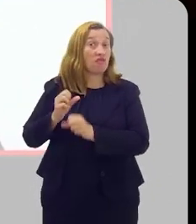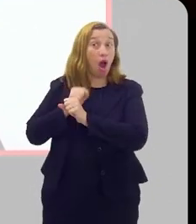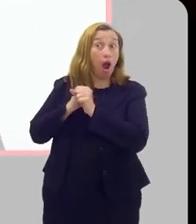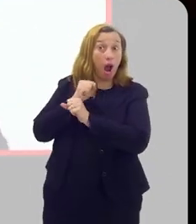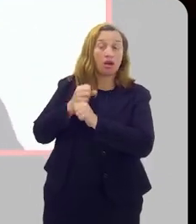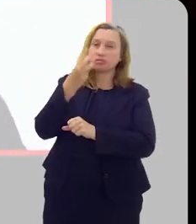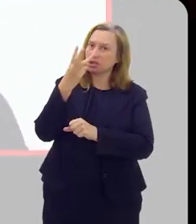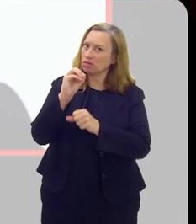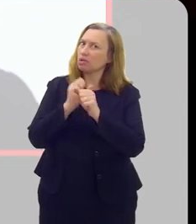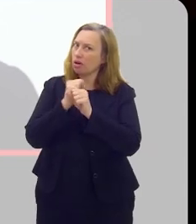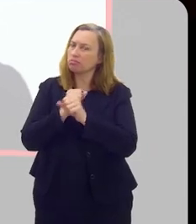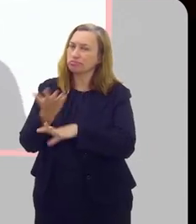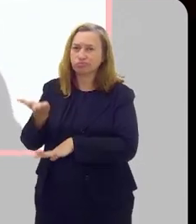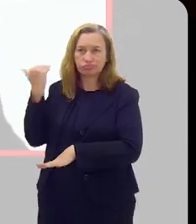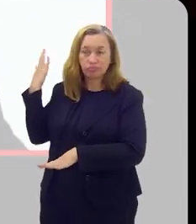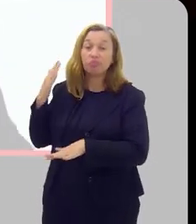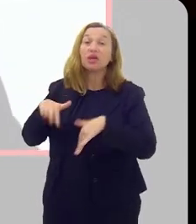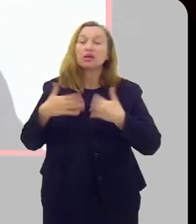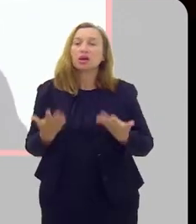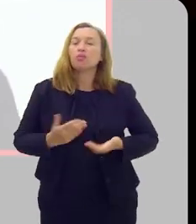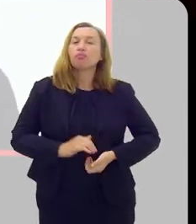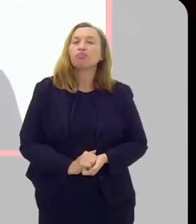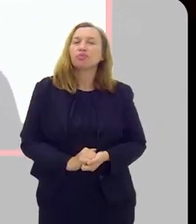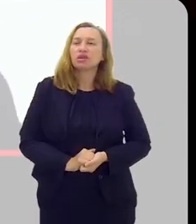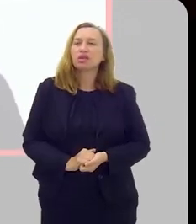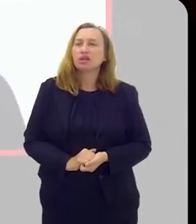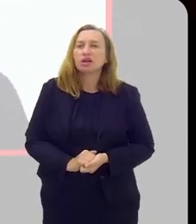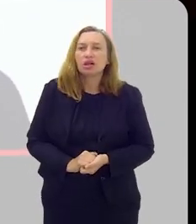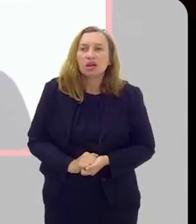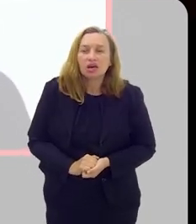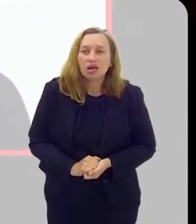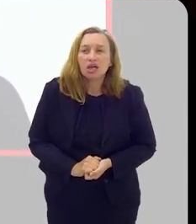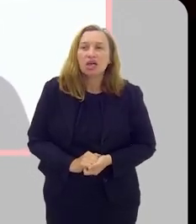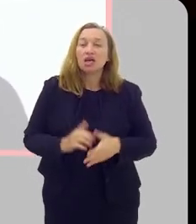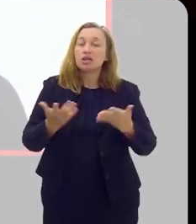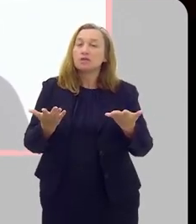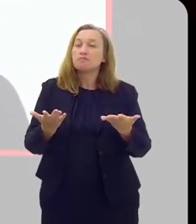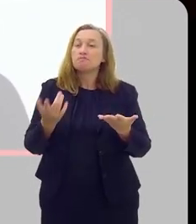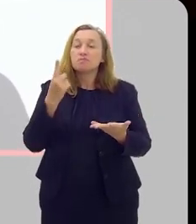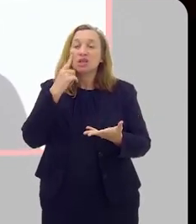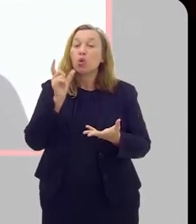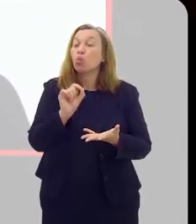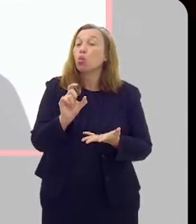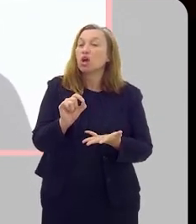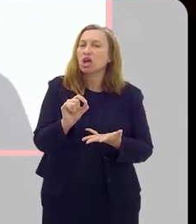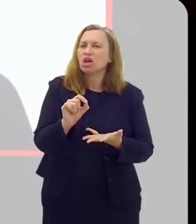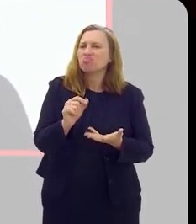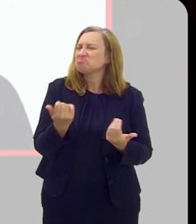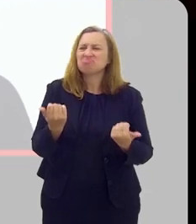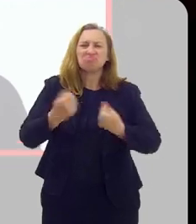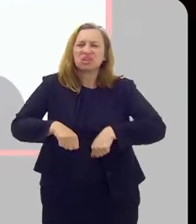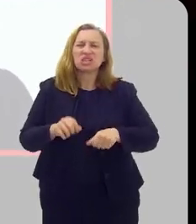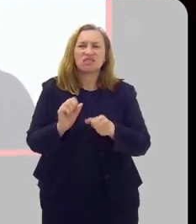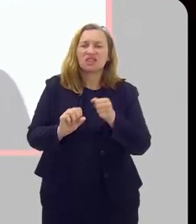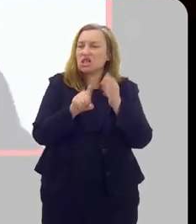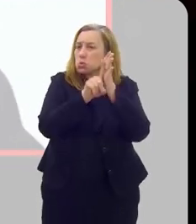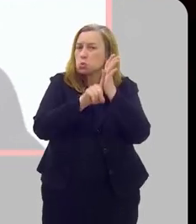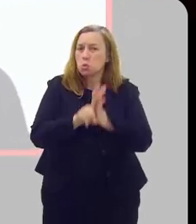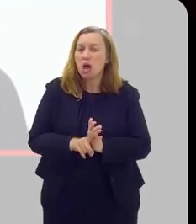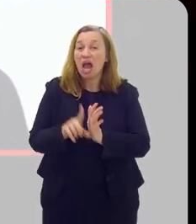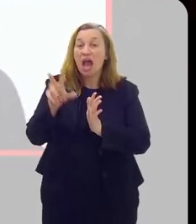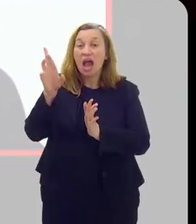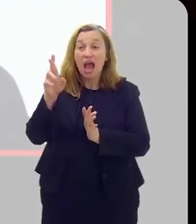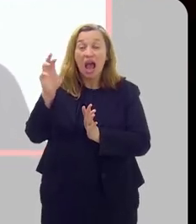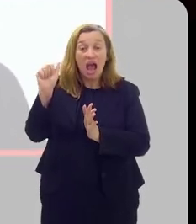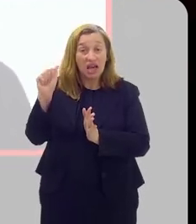faz bastante tempo, 30 anos atrás. E aí, eles deram uma recomendação na época de que não precisava fazer o